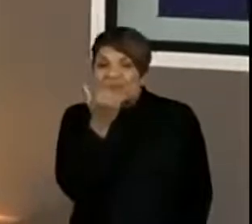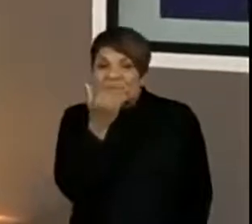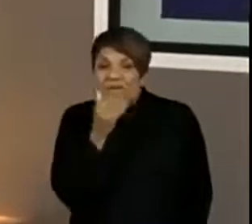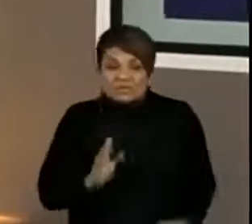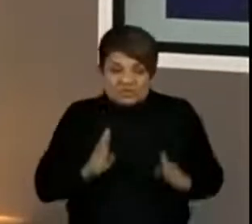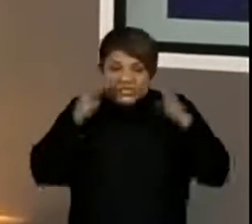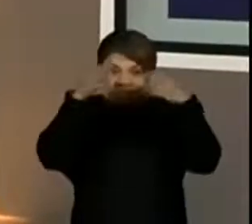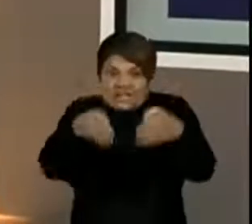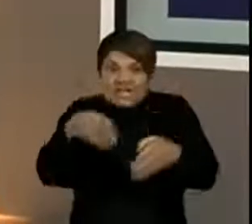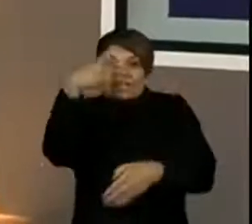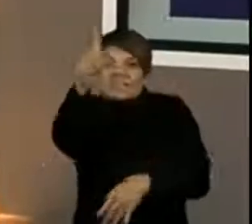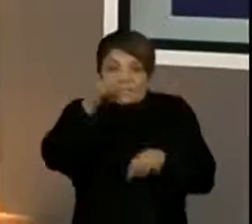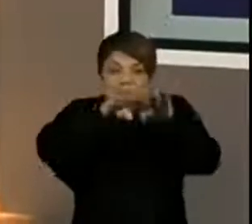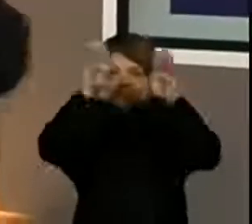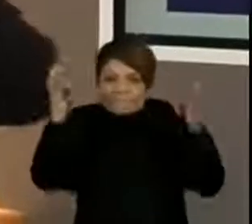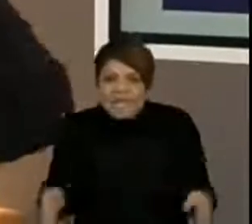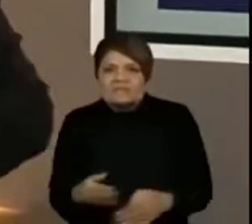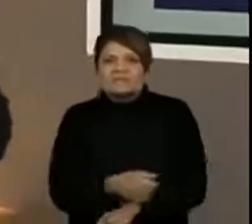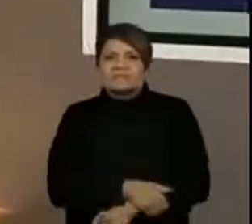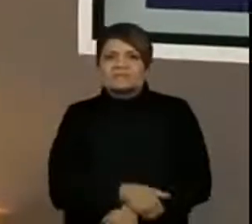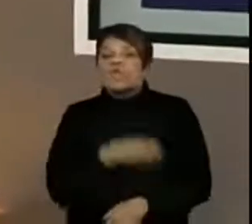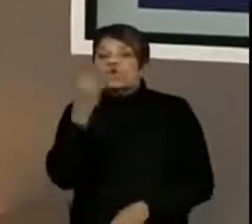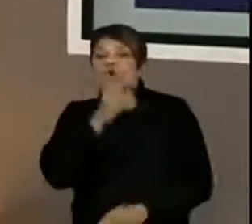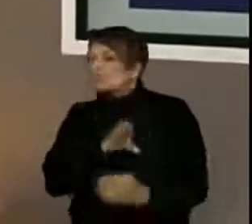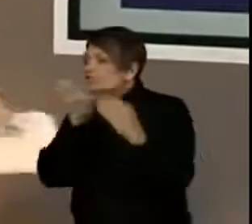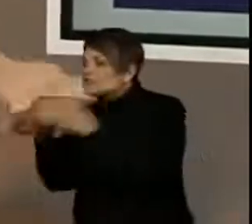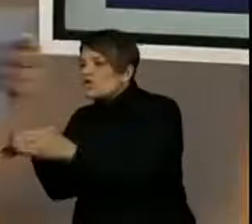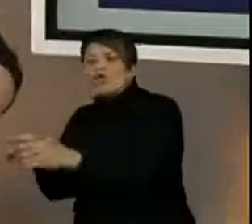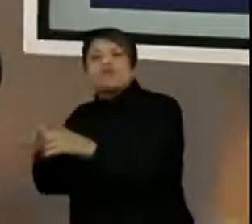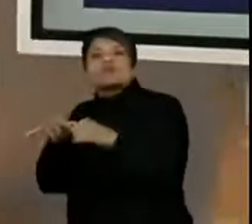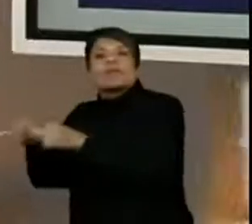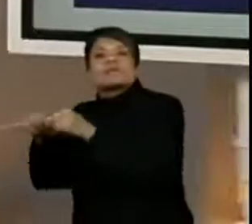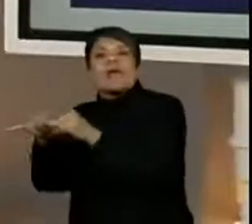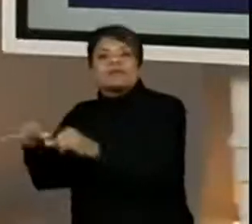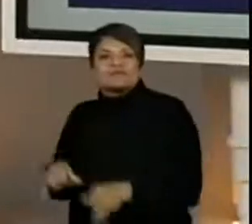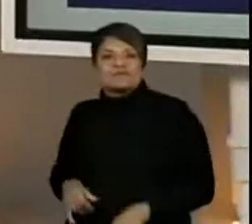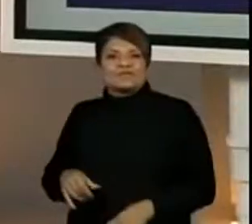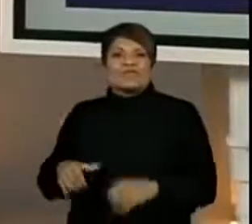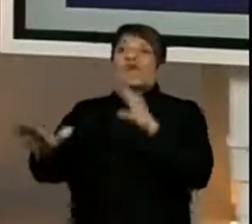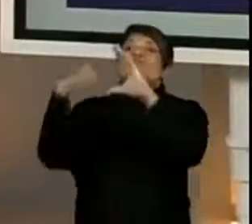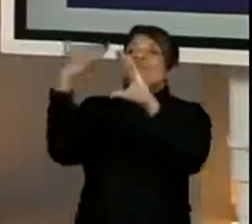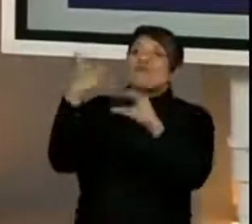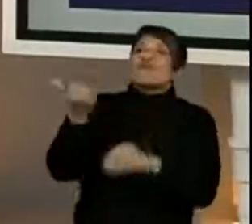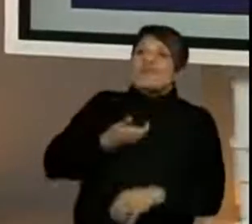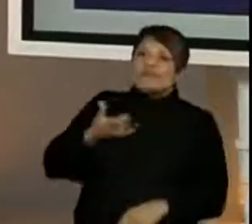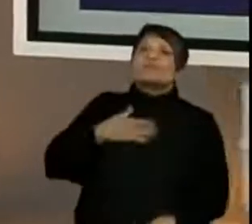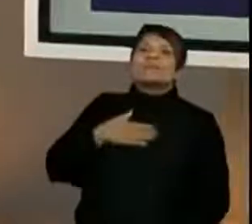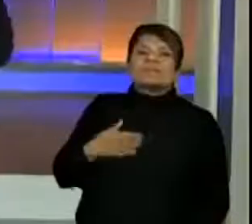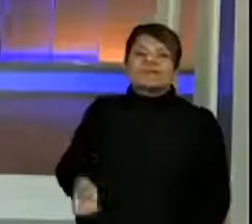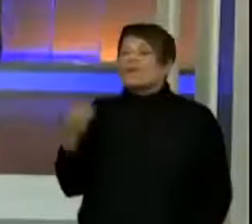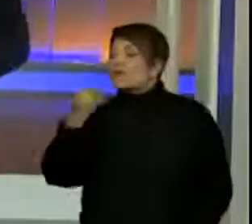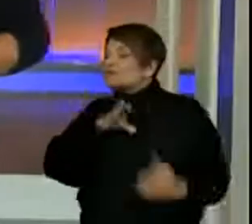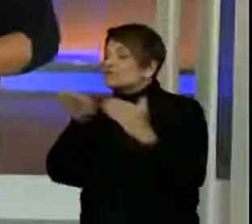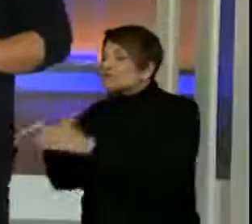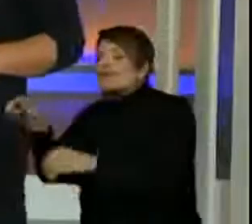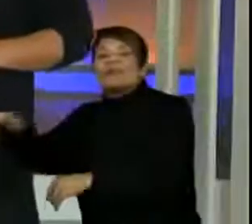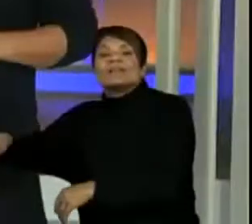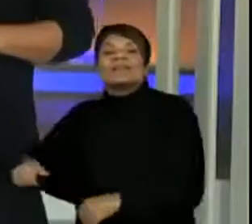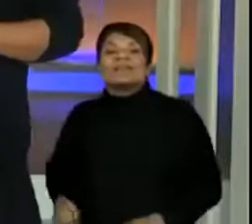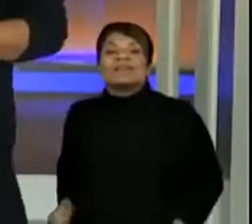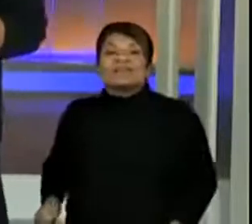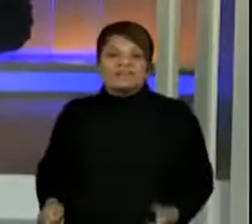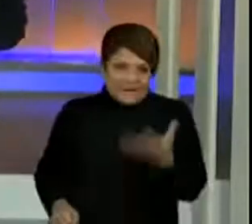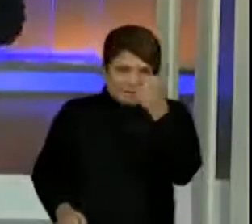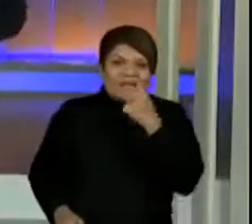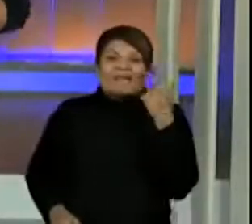na sua mesa? Como é que ele chegou lá no mercado? Conta para mim, põe no chat. Como é que ele chegou no mercado? Vamos. Quero